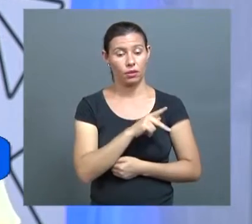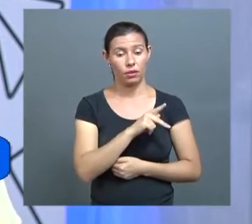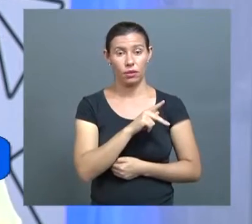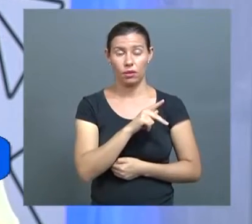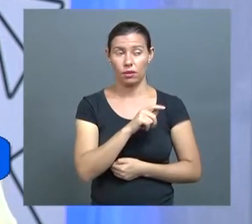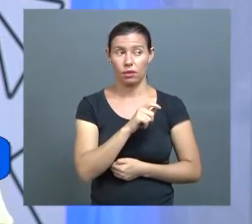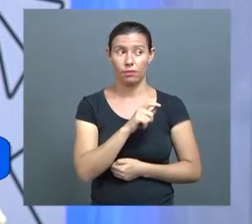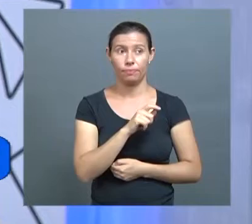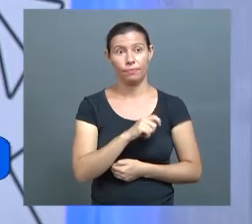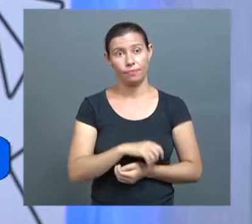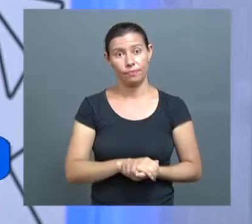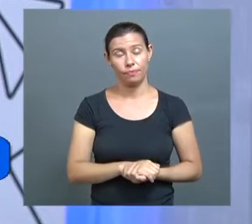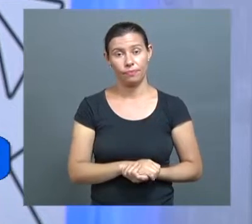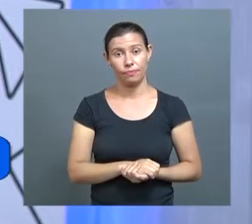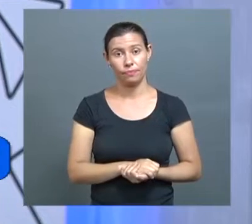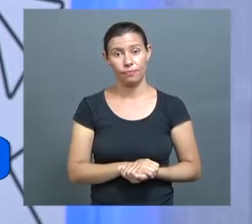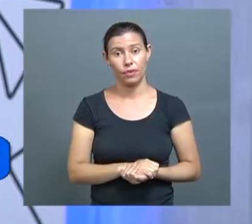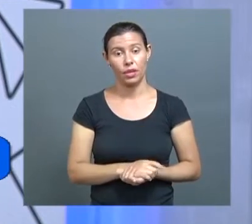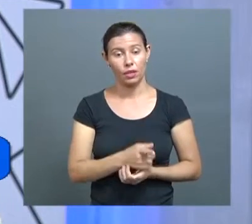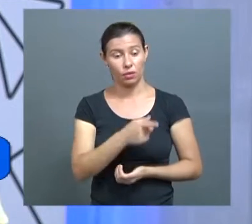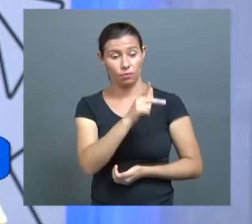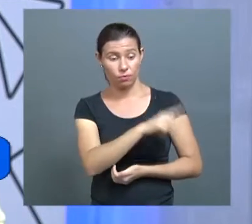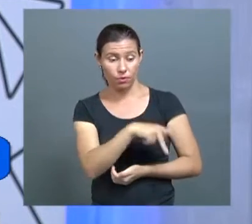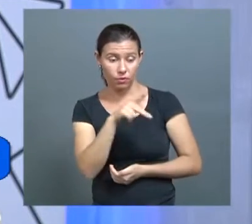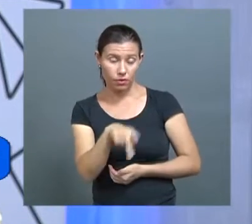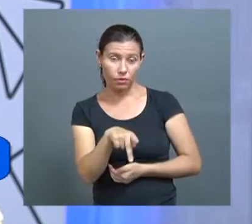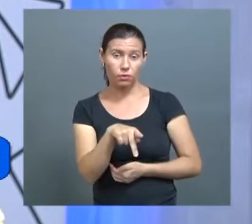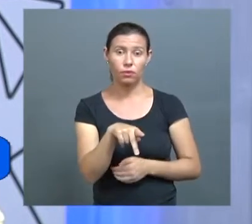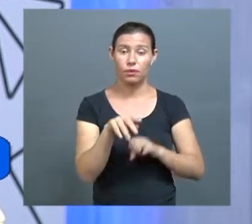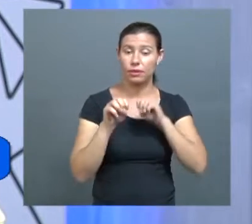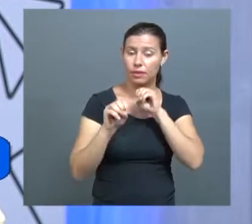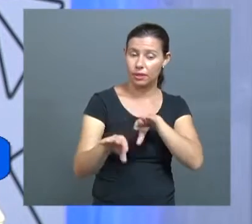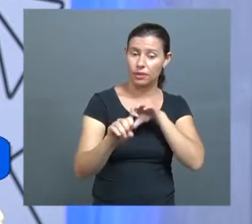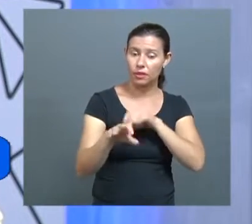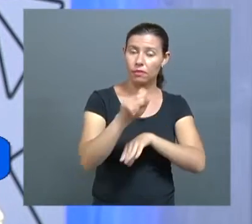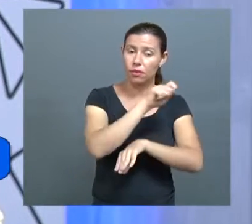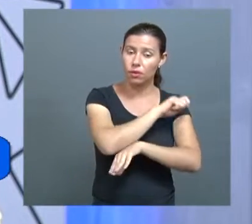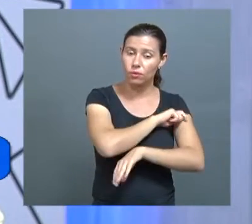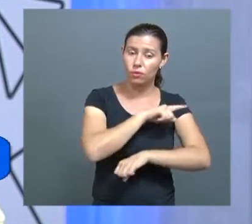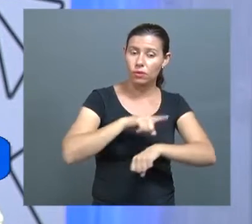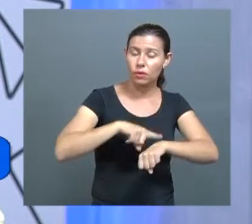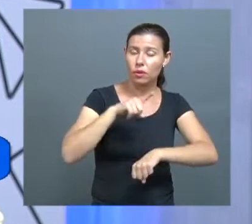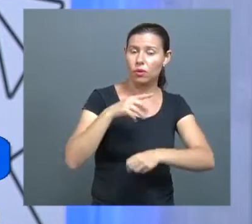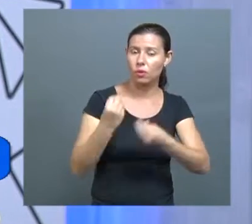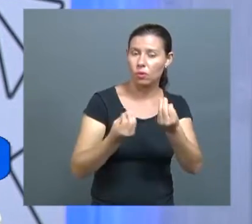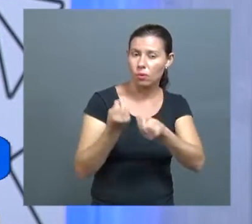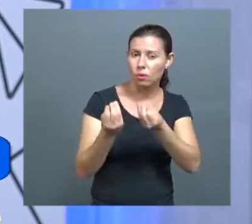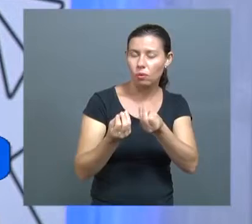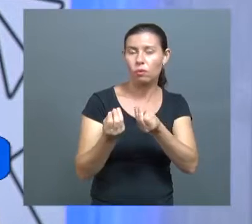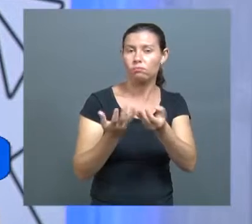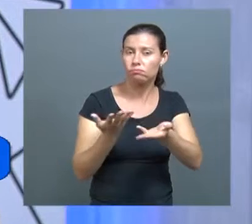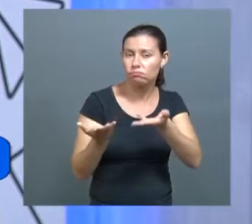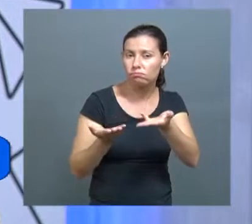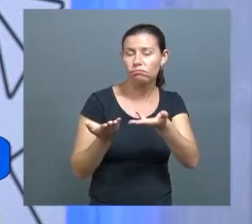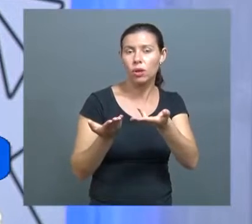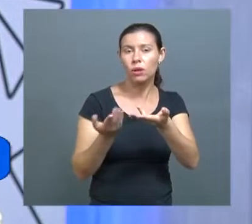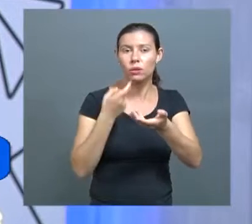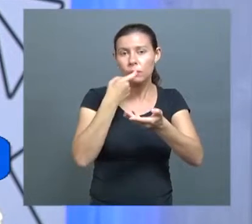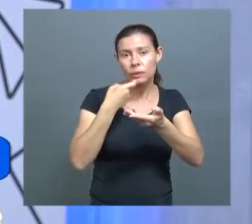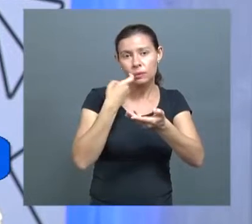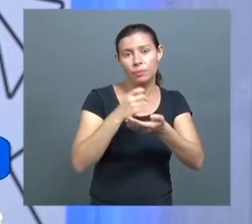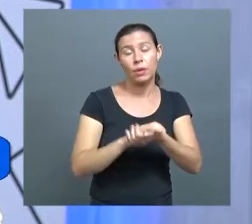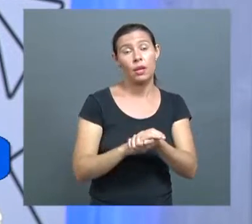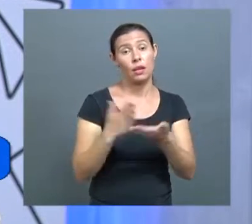ficar. Que é justamente a função nossa ensinar o aluno nesses momentos. Então, está acontecendo esse equívoco, porque